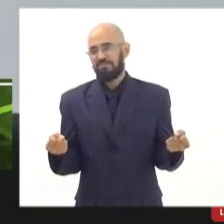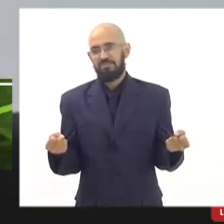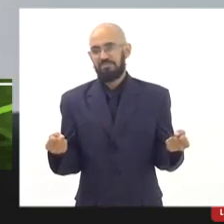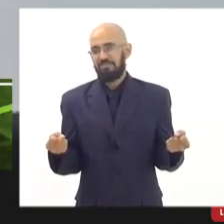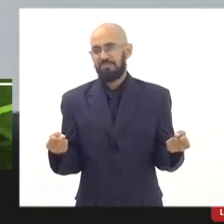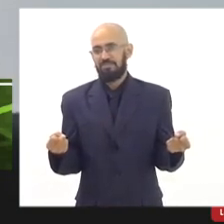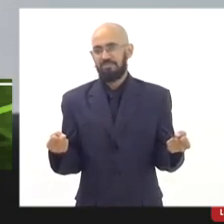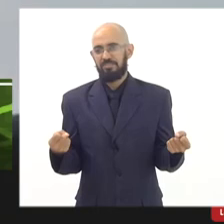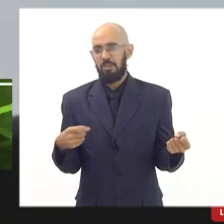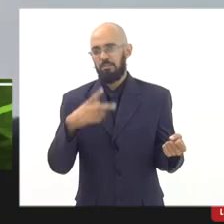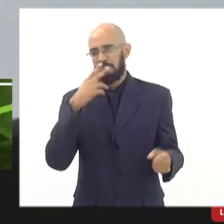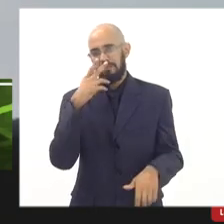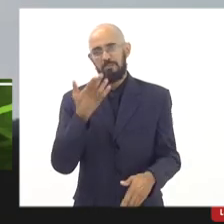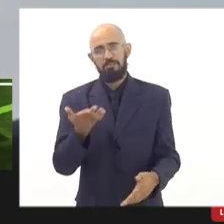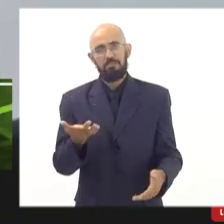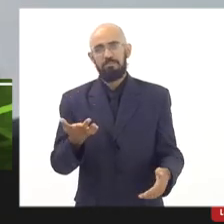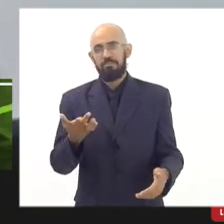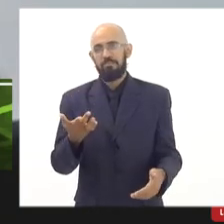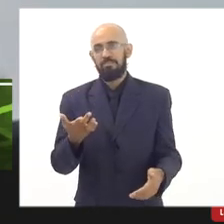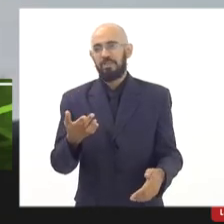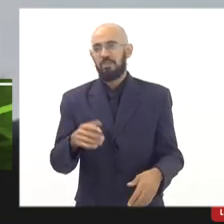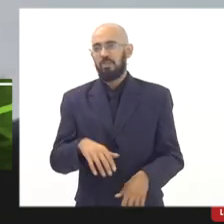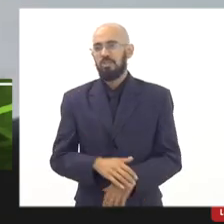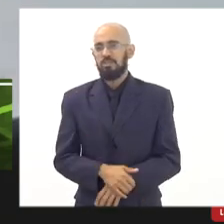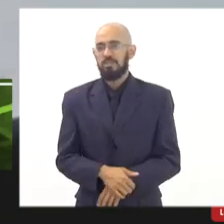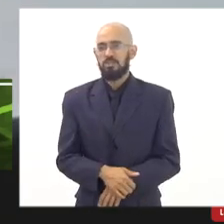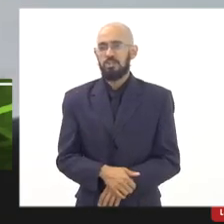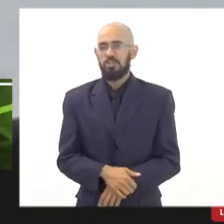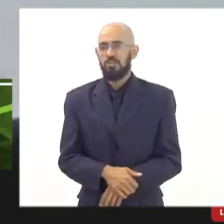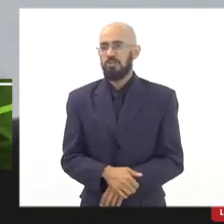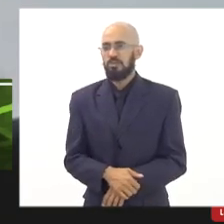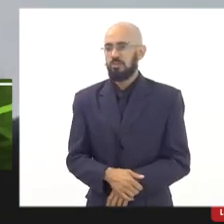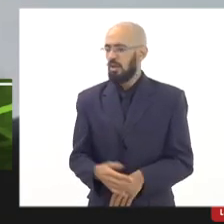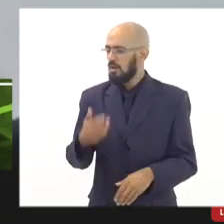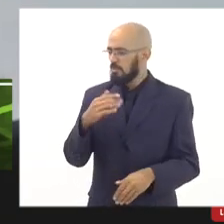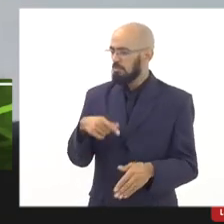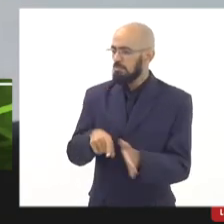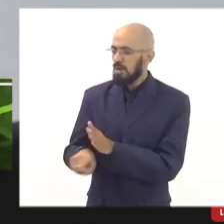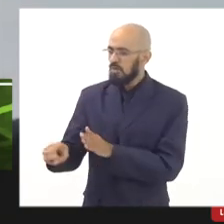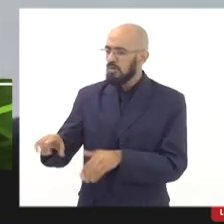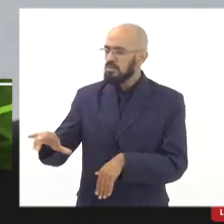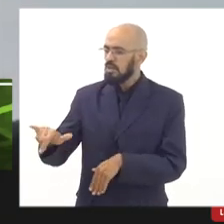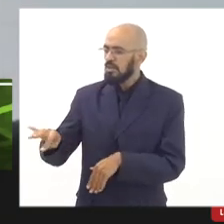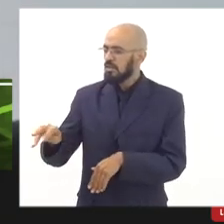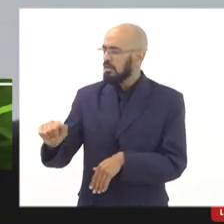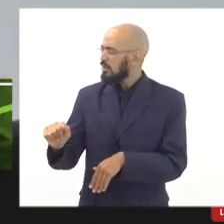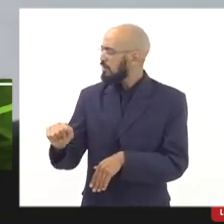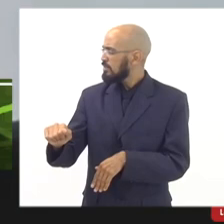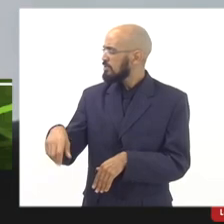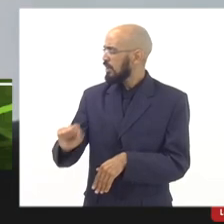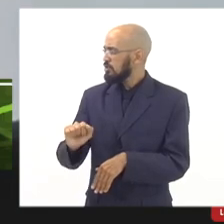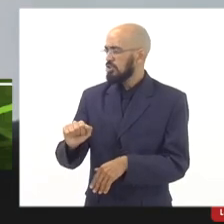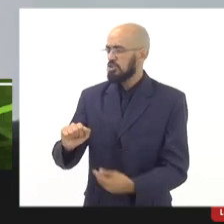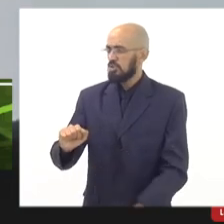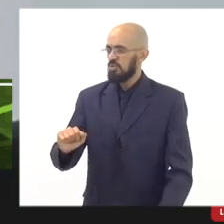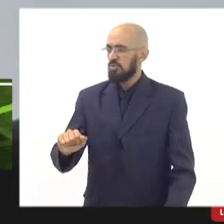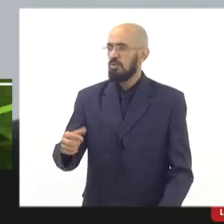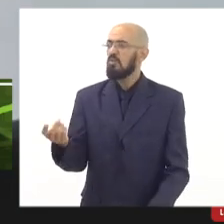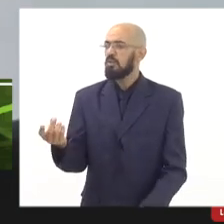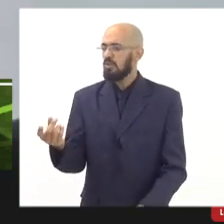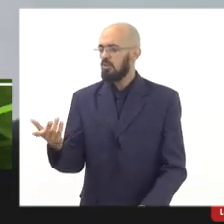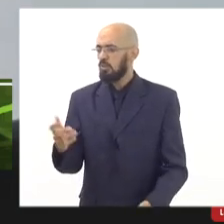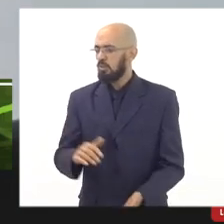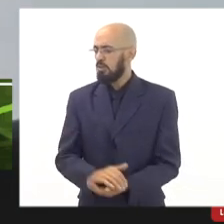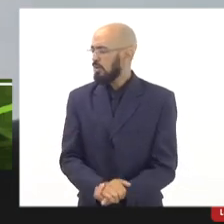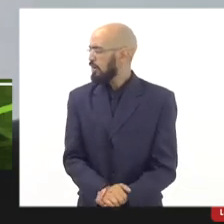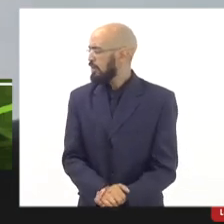beira o ridículo. Qual é esse valor hoje, Celinha? Qual é esse valor hoje? O valor hoje para o ensino fundamental em